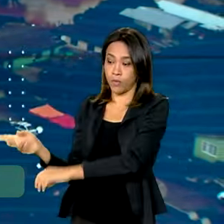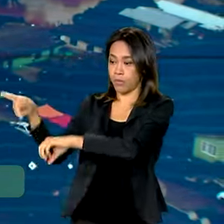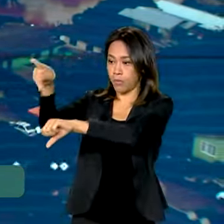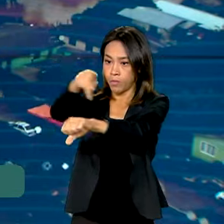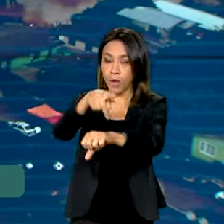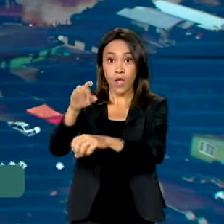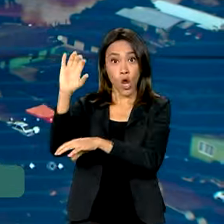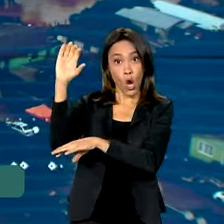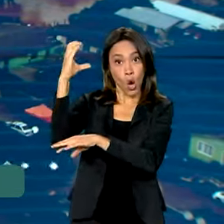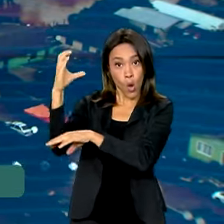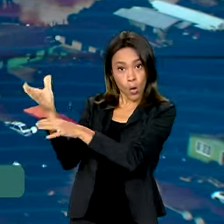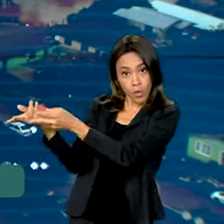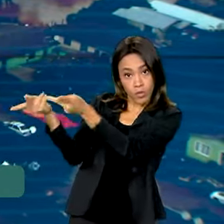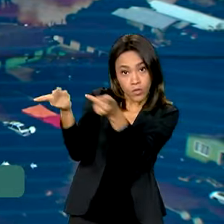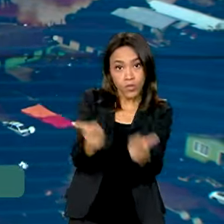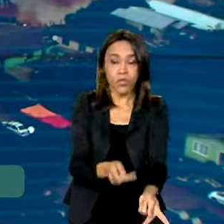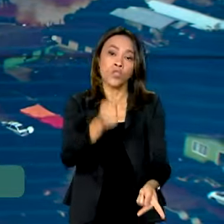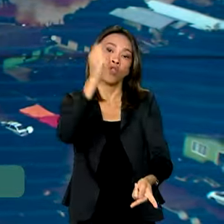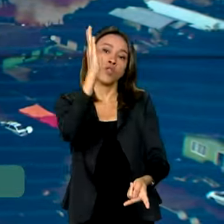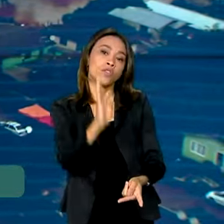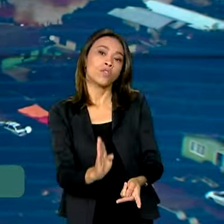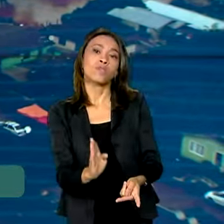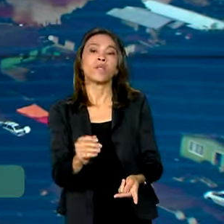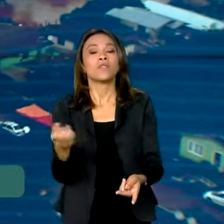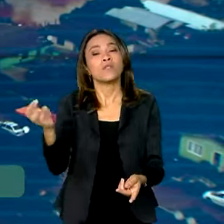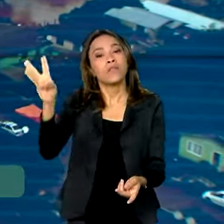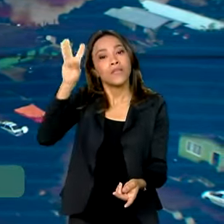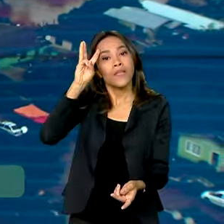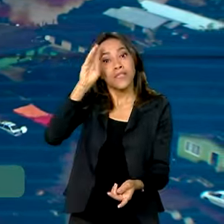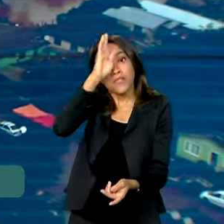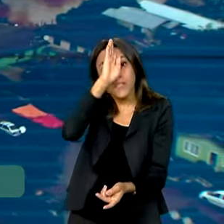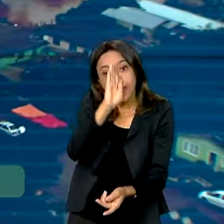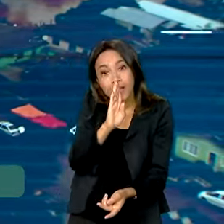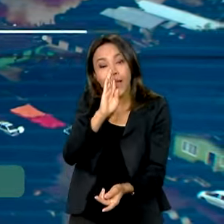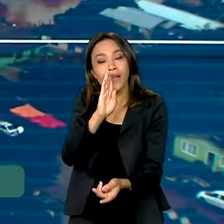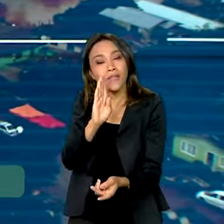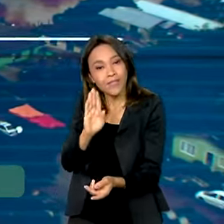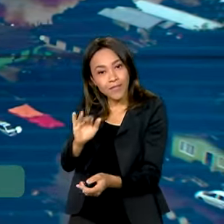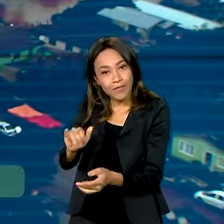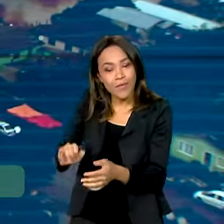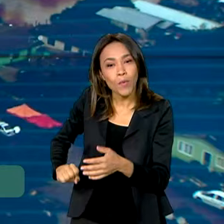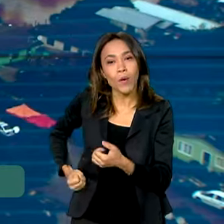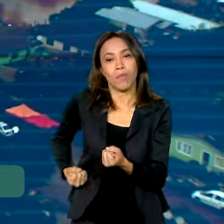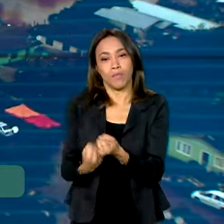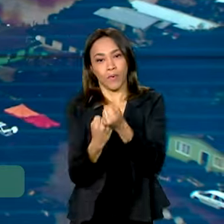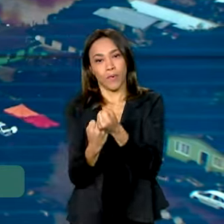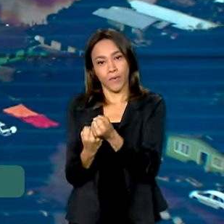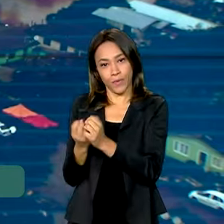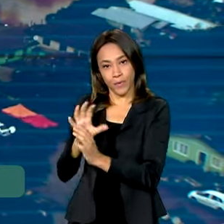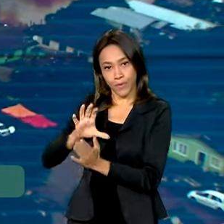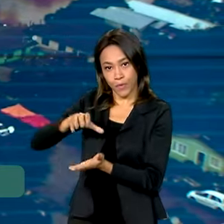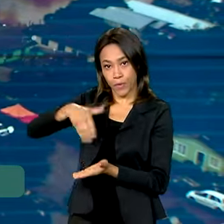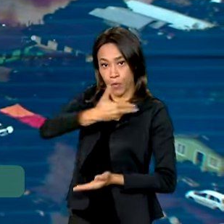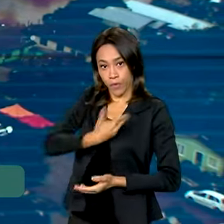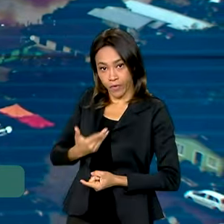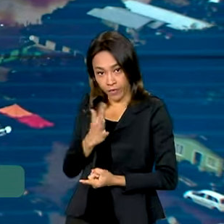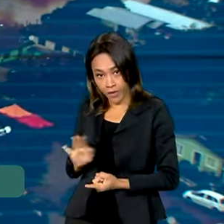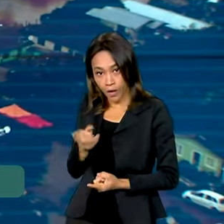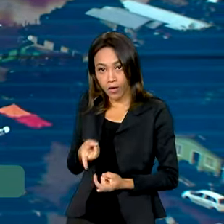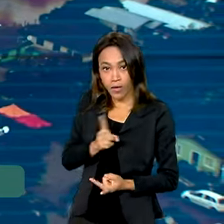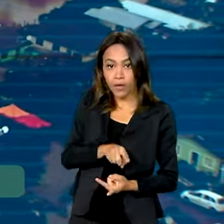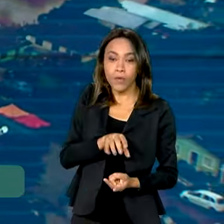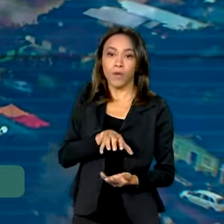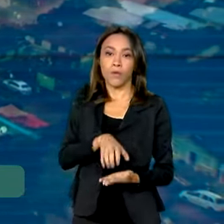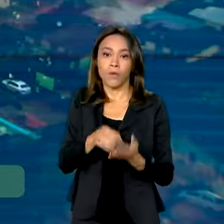Brasil nesta terça-feira e foi transportado de graça em um esforço de ajuda humanitária entre o governo federal, a